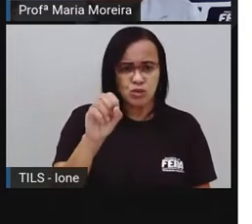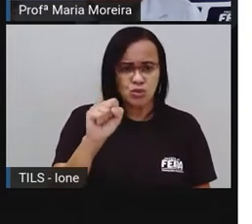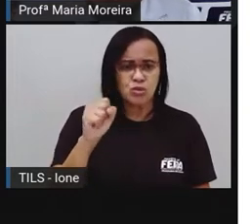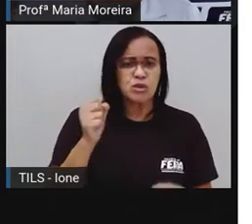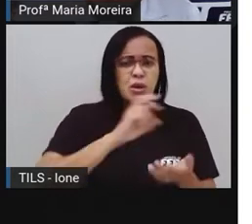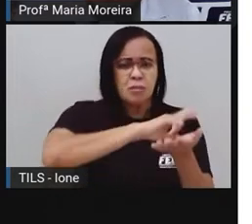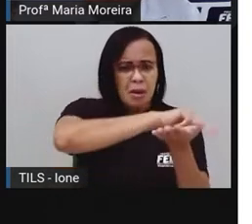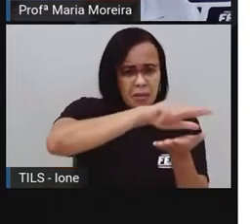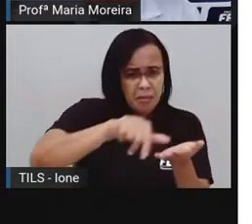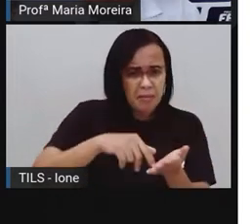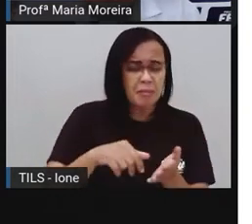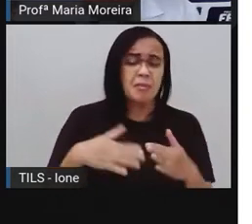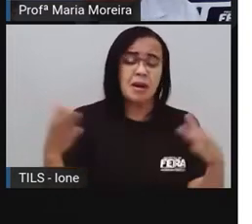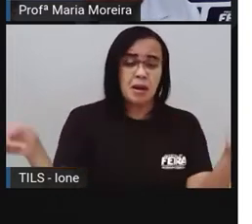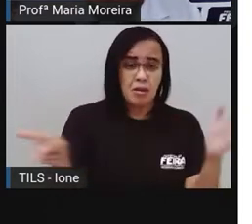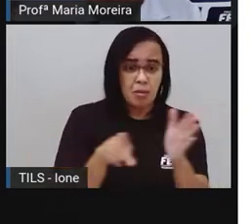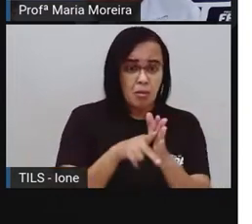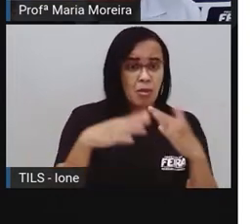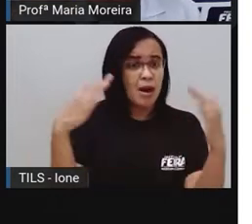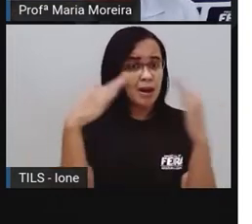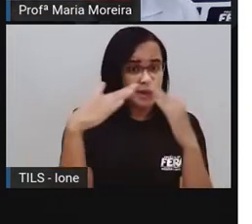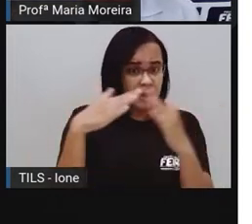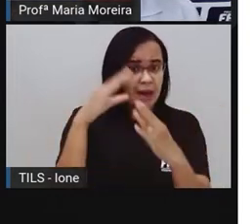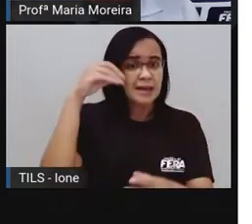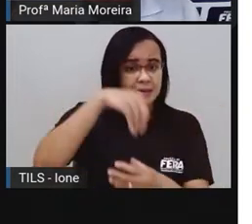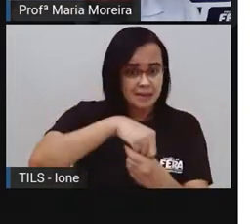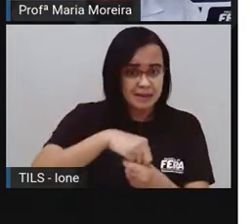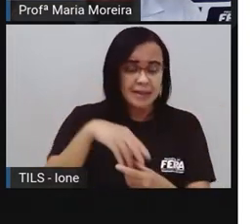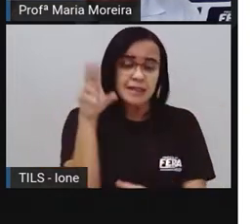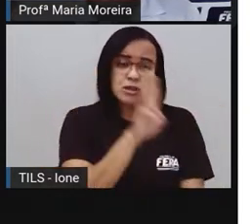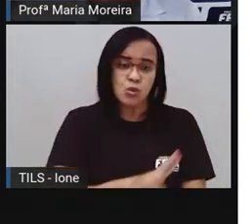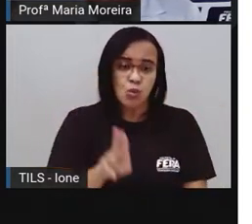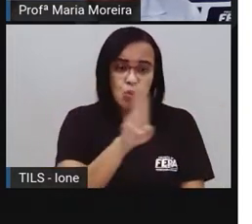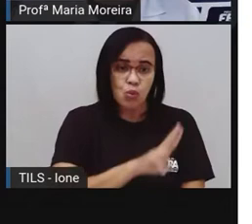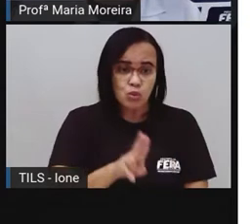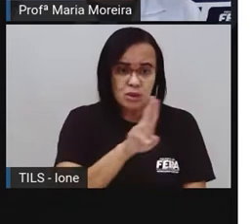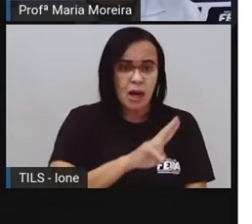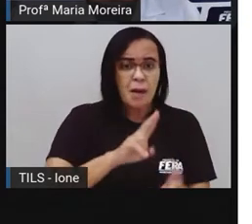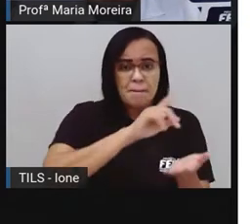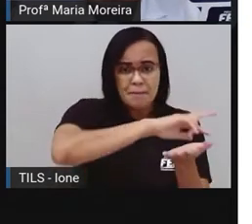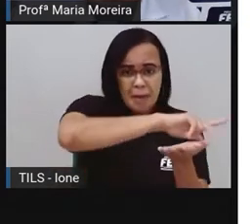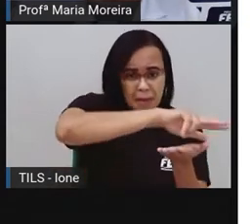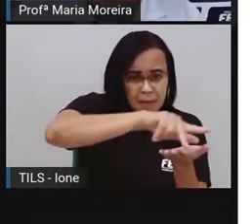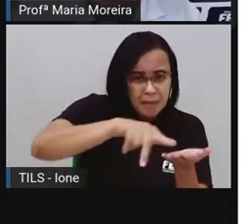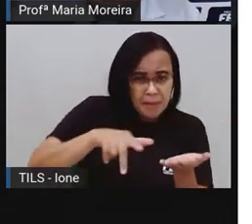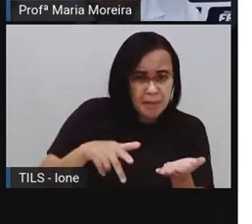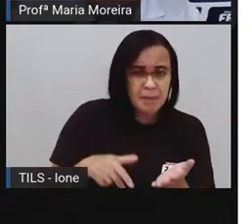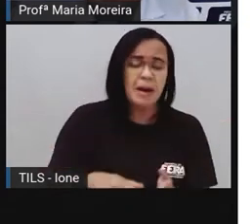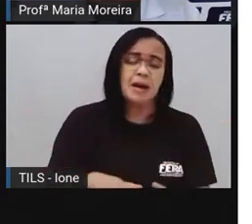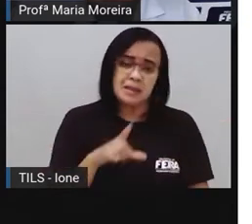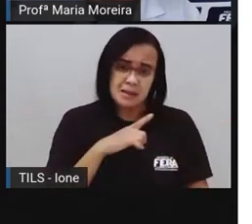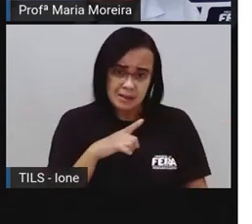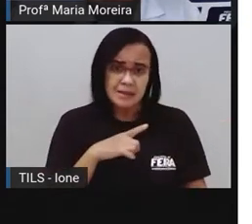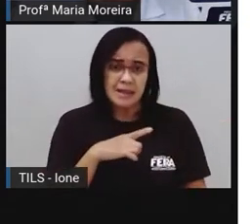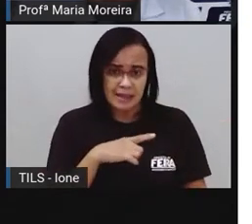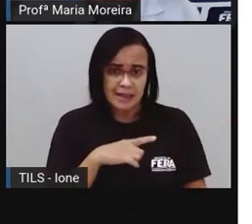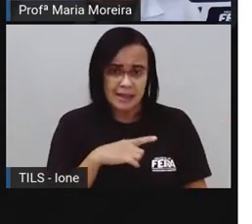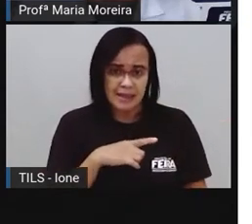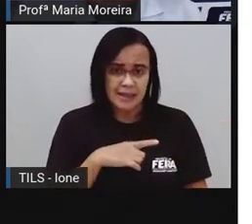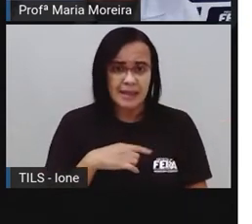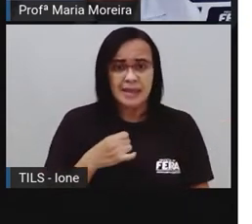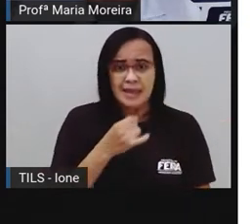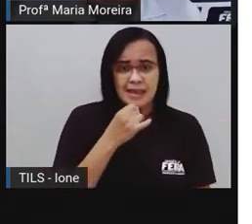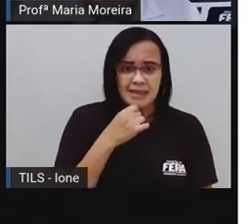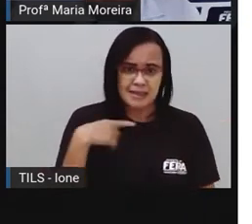pó, a batedeira, aparelhos de som, secador de cabelo e cortador de grama. São coisas bem barulhentas, não isso? Agora, imagine tudo isso aí